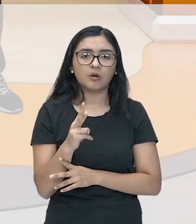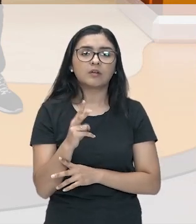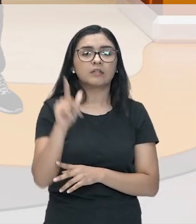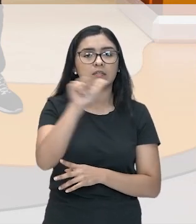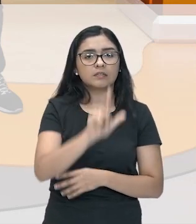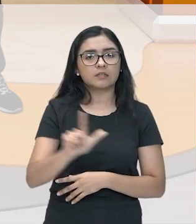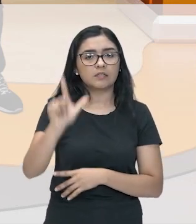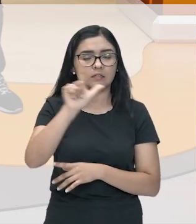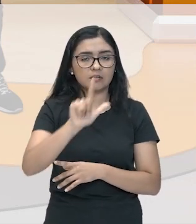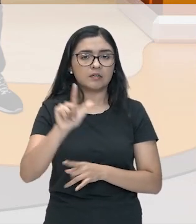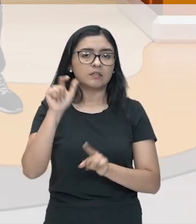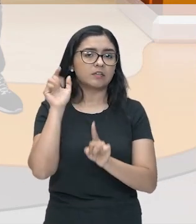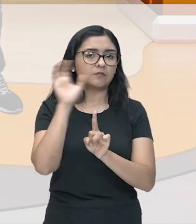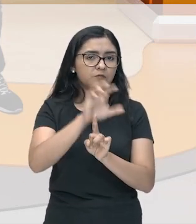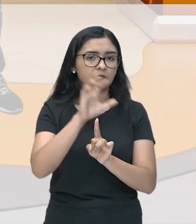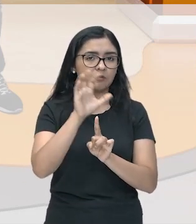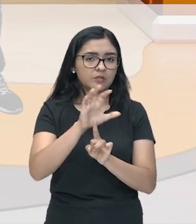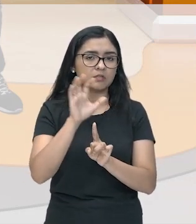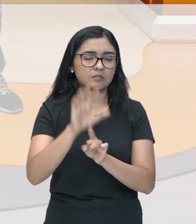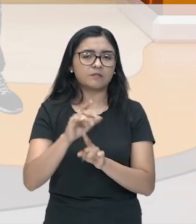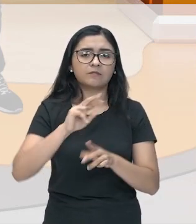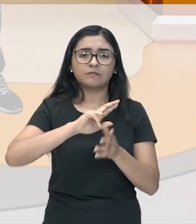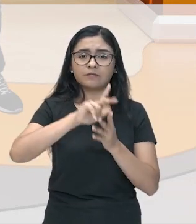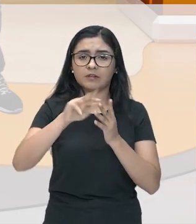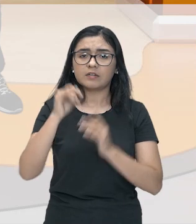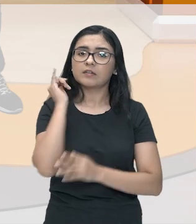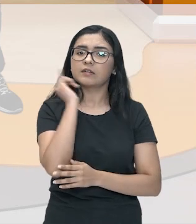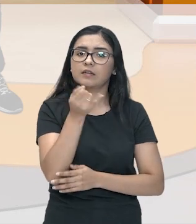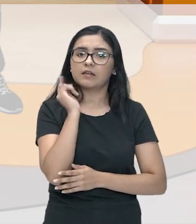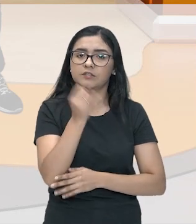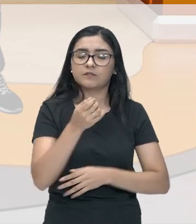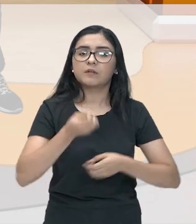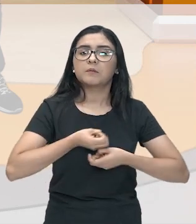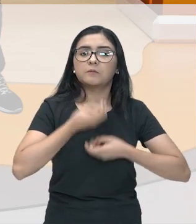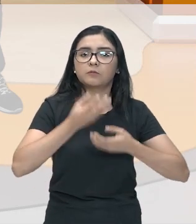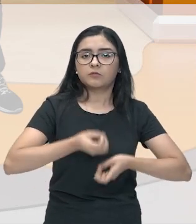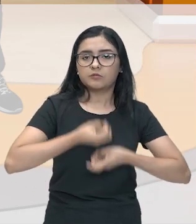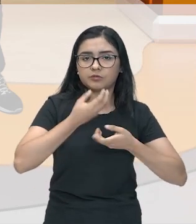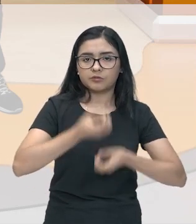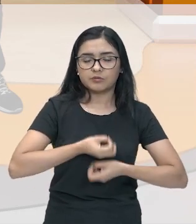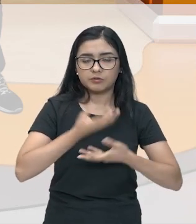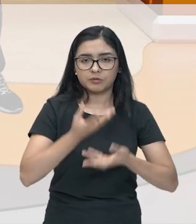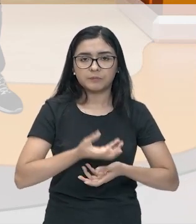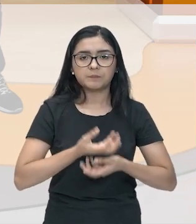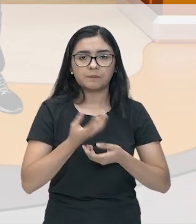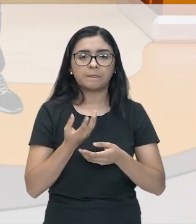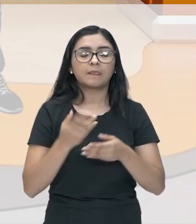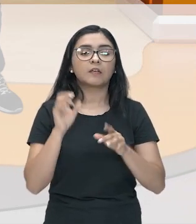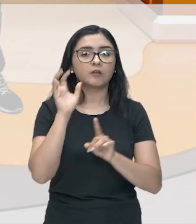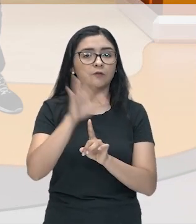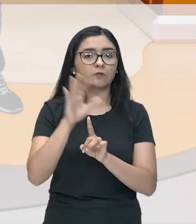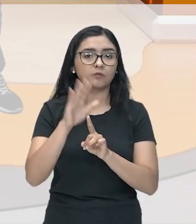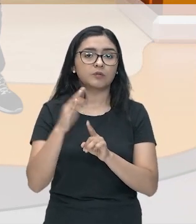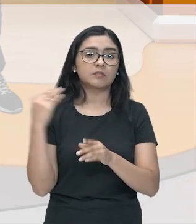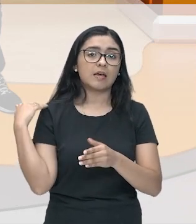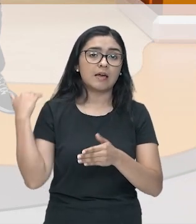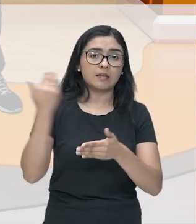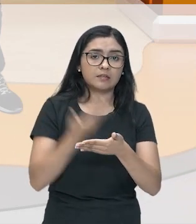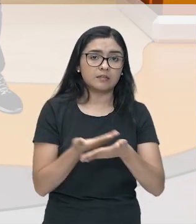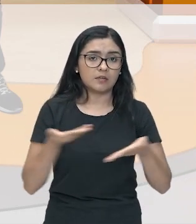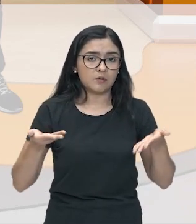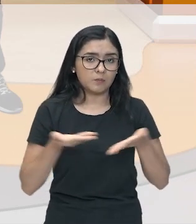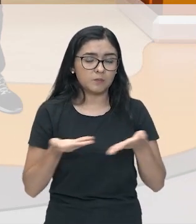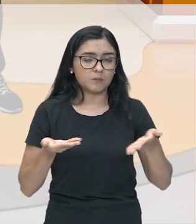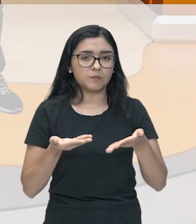influenciaram inúmeras narrativas épocas e poéticas subsequentes e influenciam até os dias